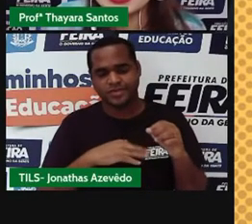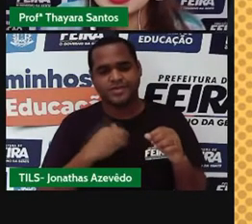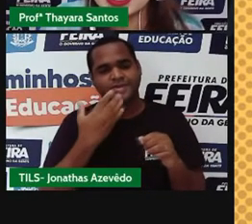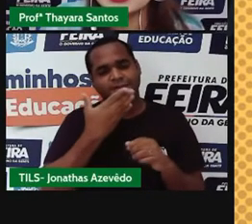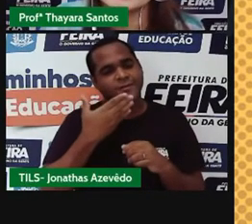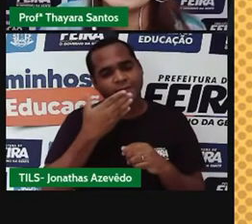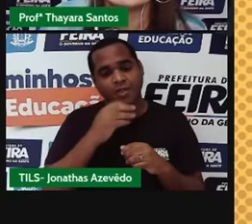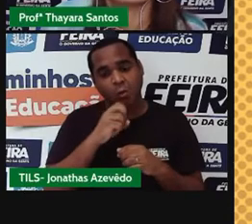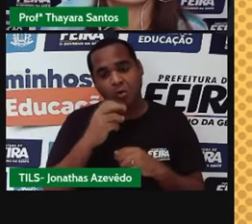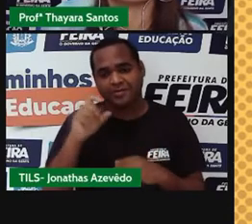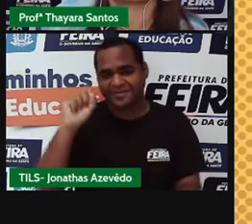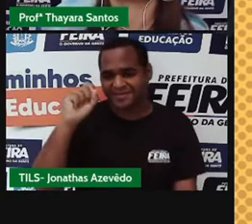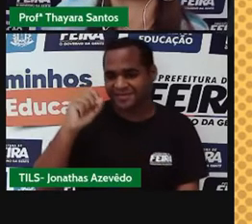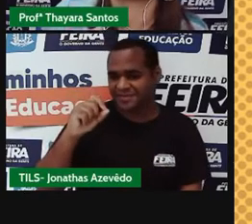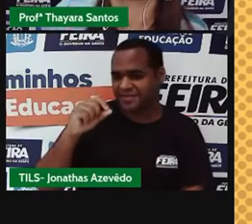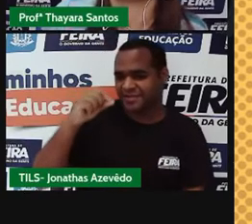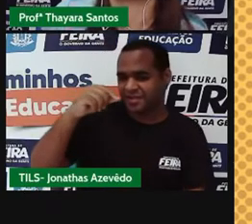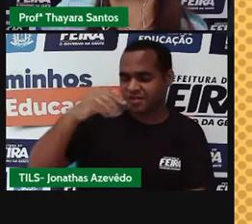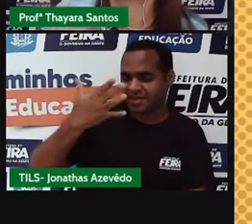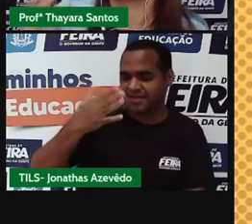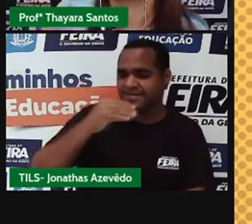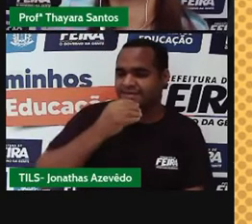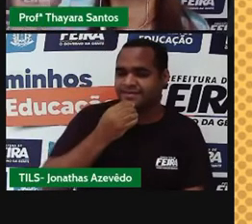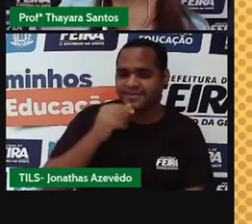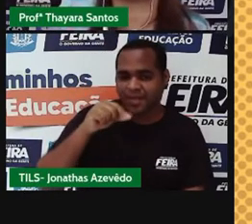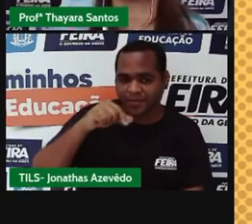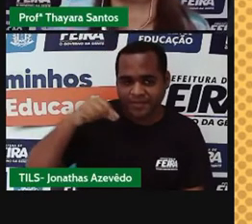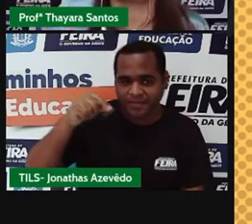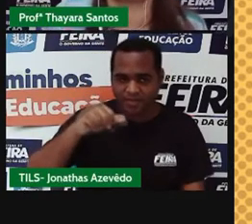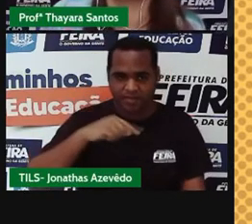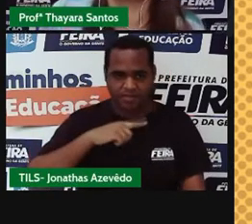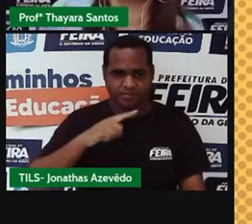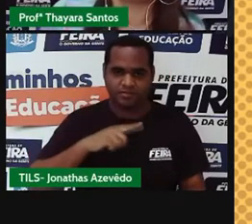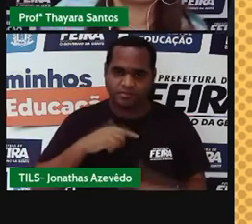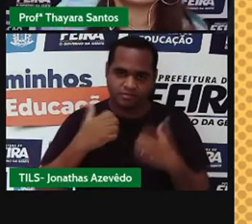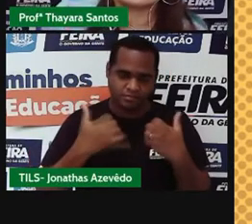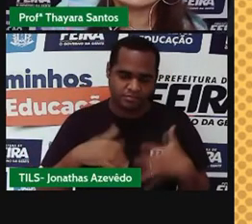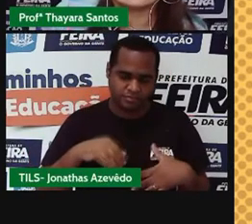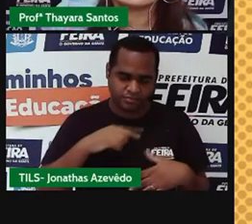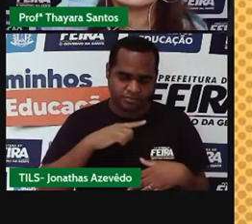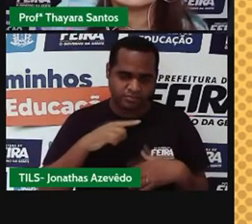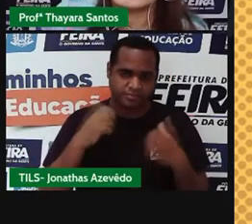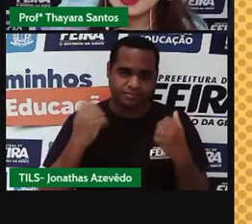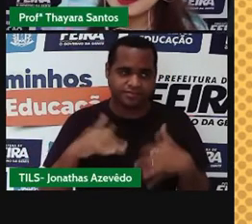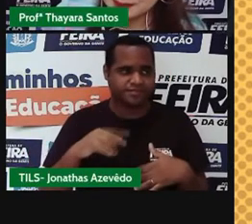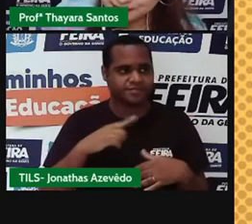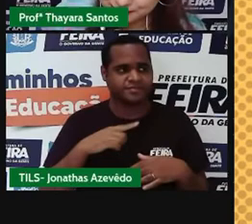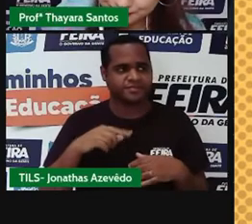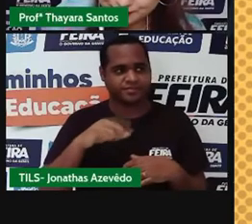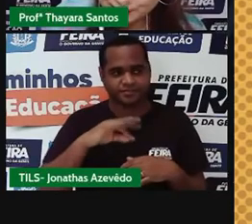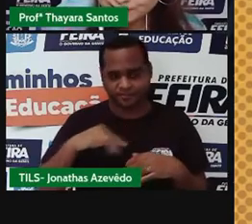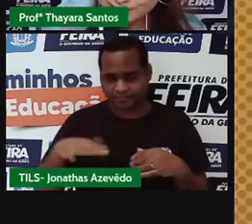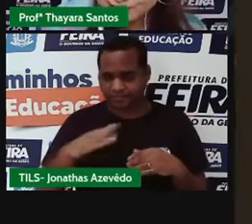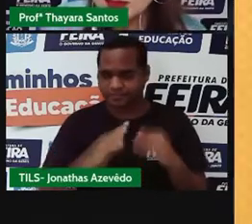concentrado embaixo, isso quer dizer que você ultrapassou o ponto de saturação daquele solvente, tá?